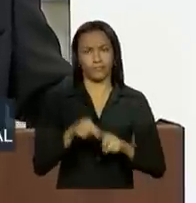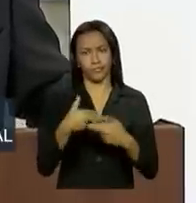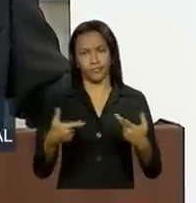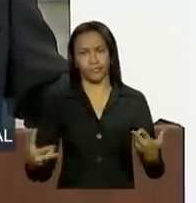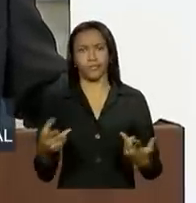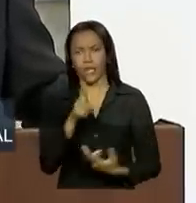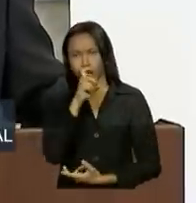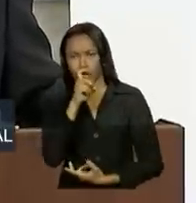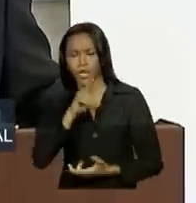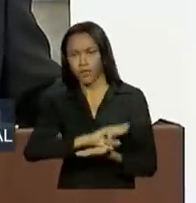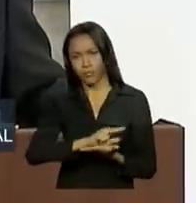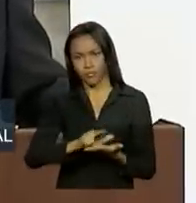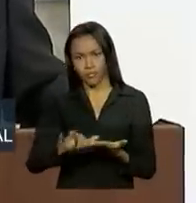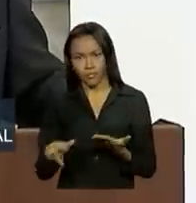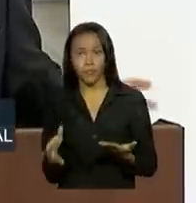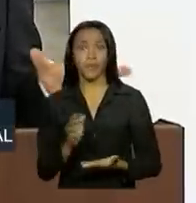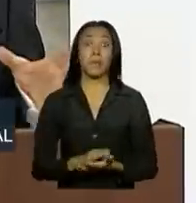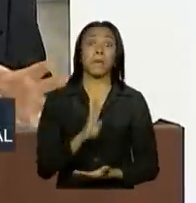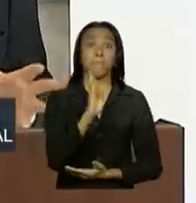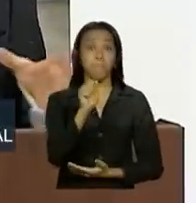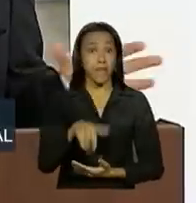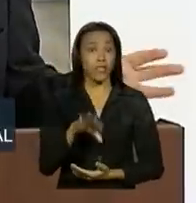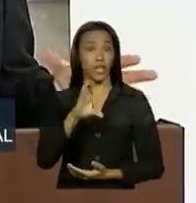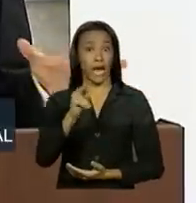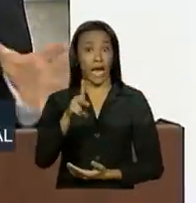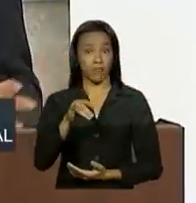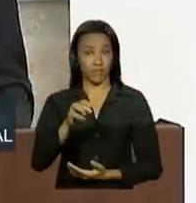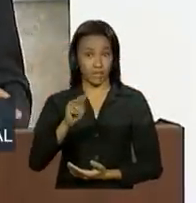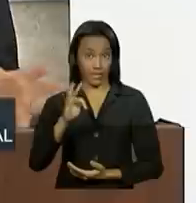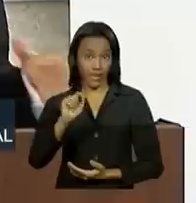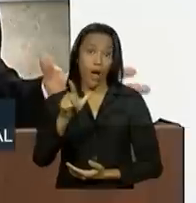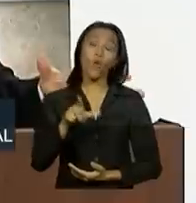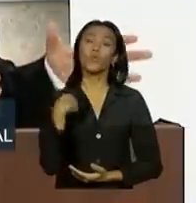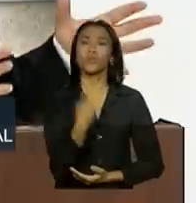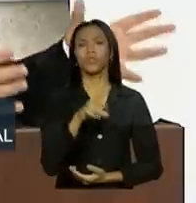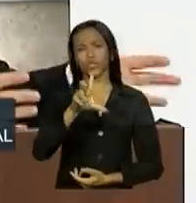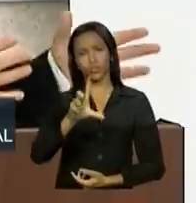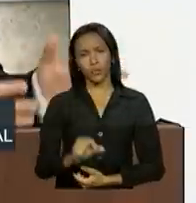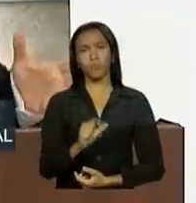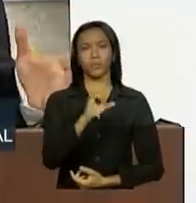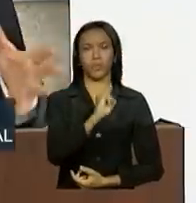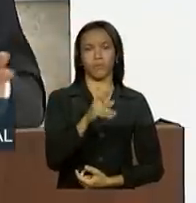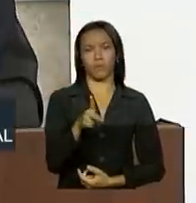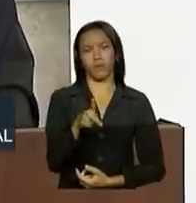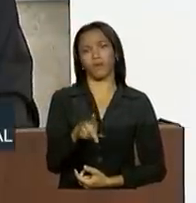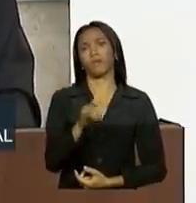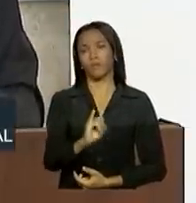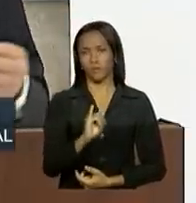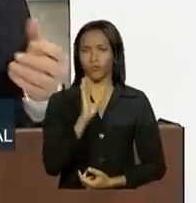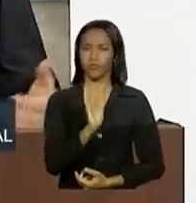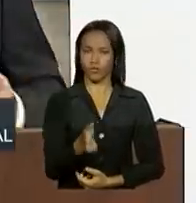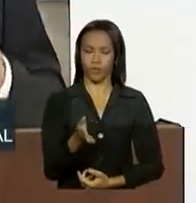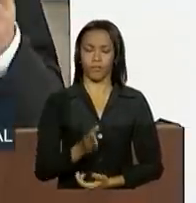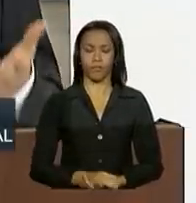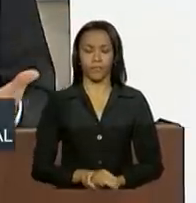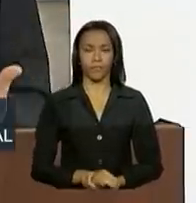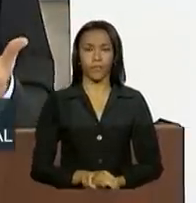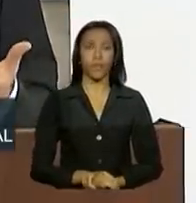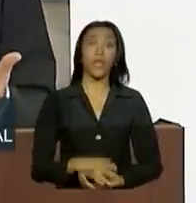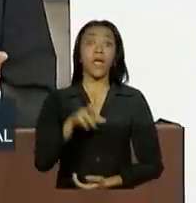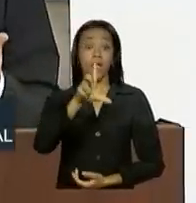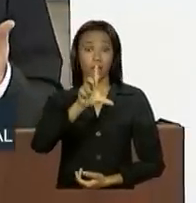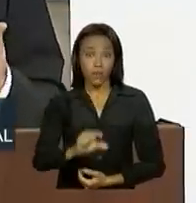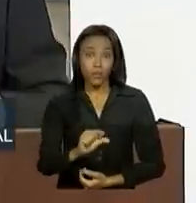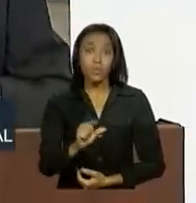de construção, bens de capital. Nós mantivemos as reduções de IPI que vinham sendo praticadas. Essas